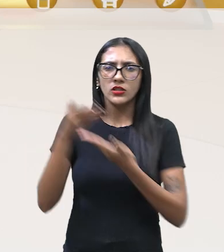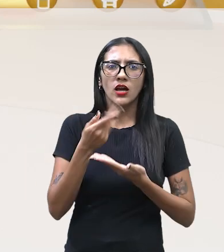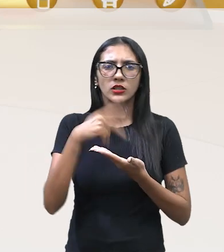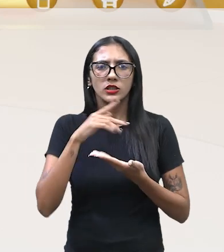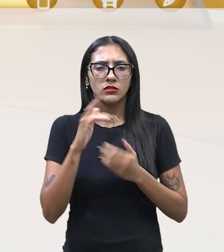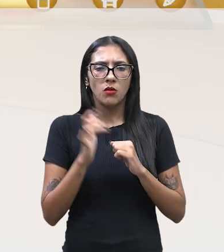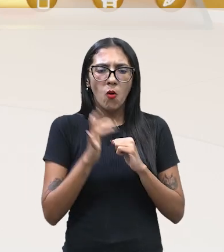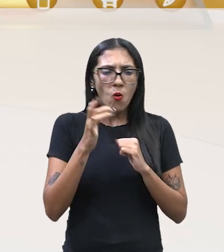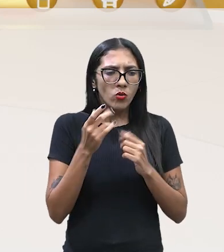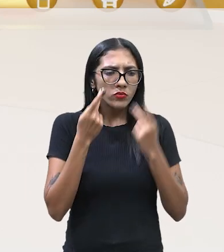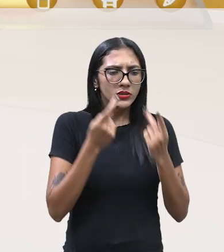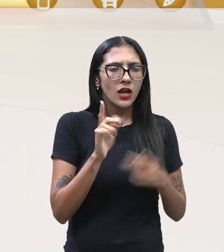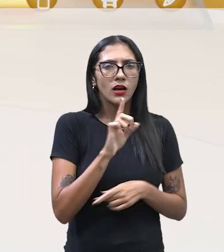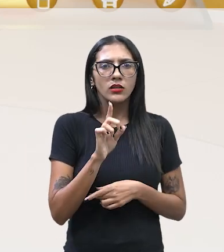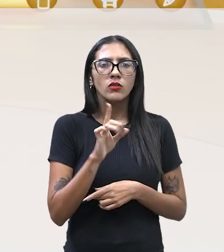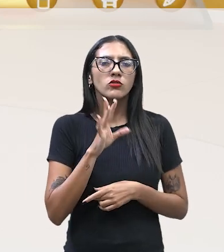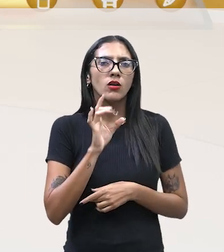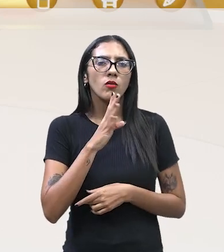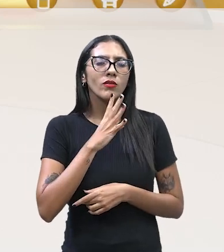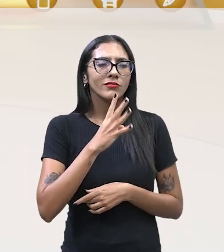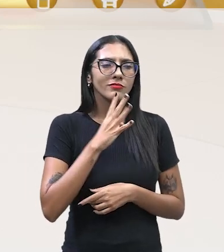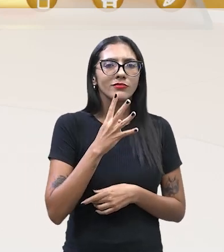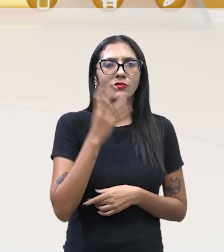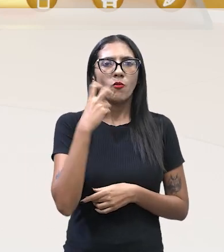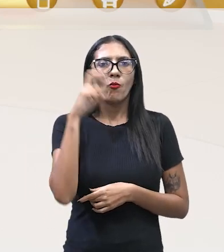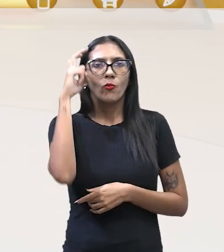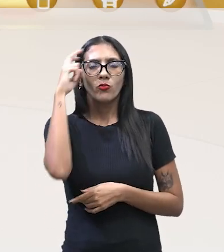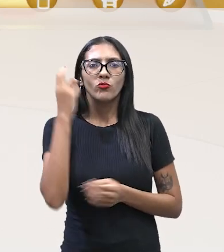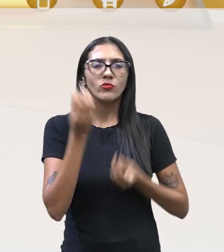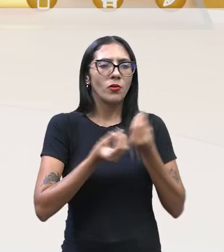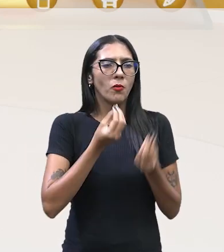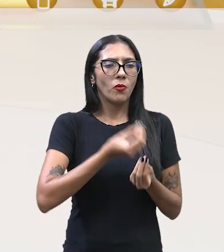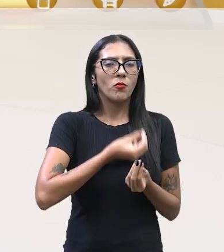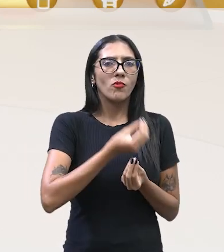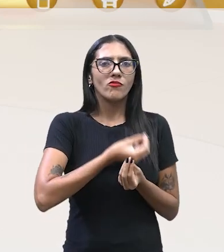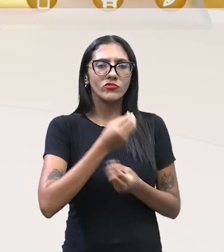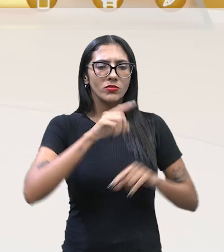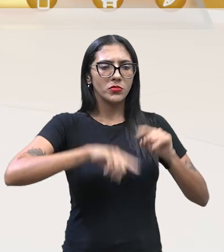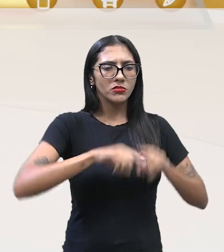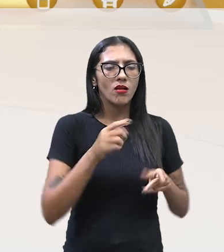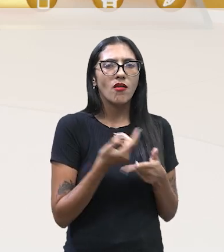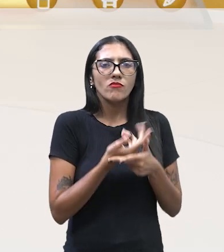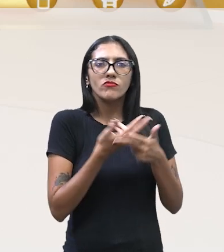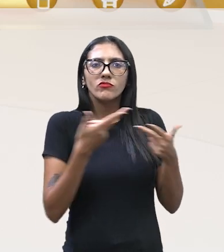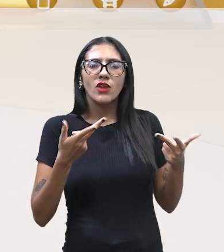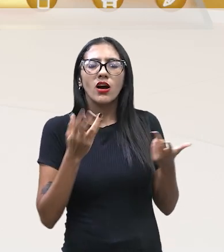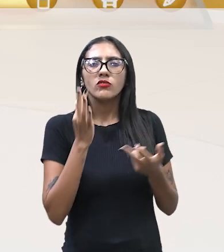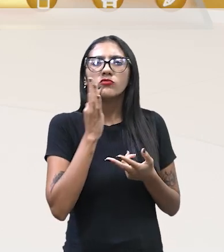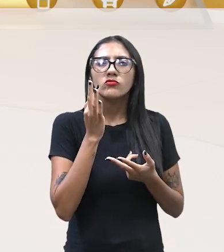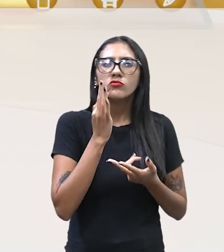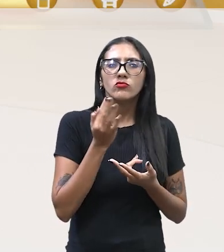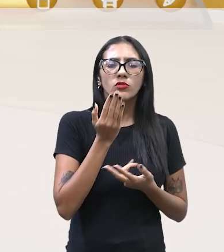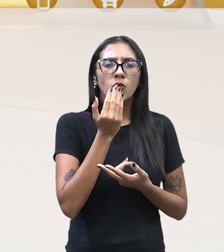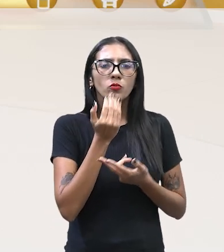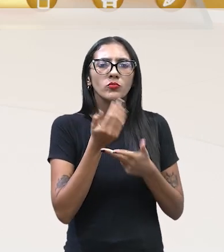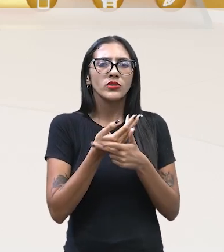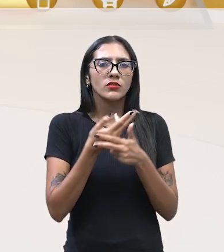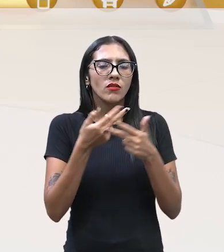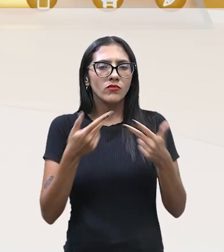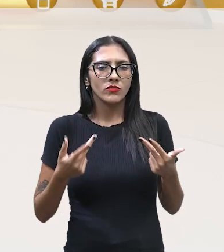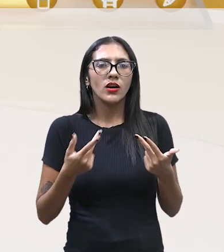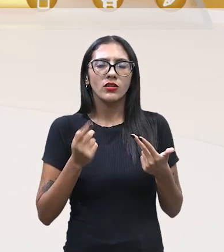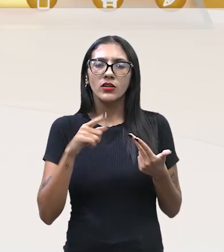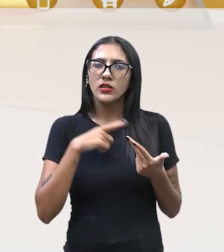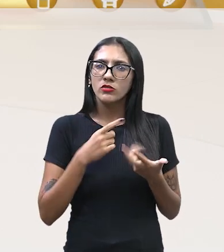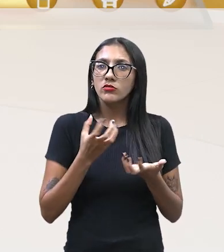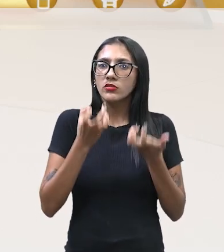Eles saem para ver a cultura, para ver o que é produzido, né? Esse produto feito das frutas, né? A alimentação, a questão da gastronomia. É